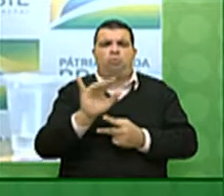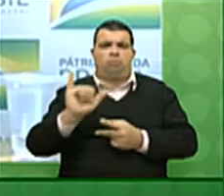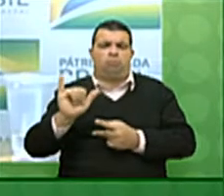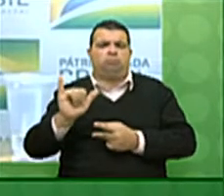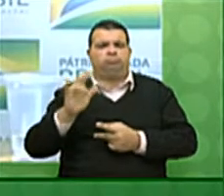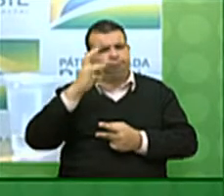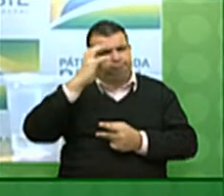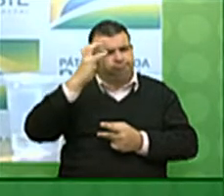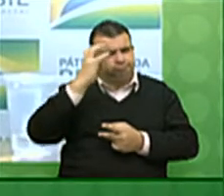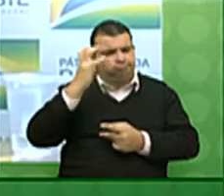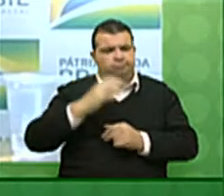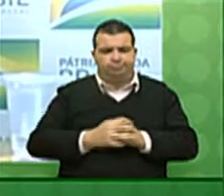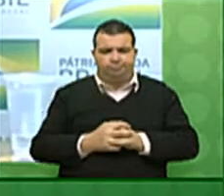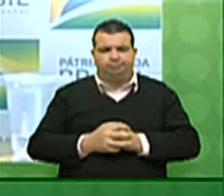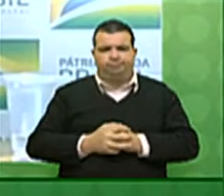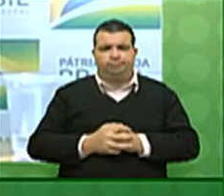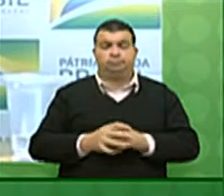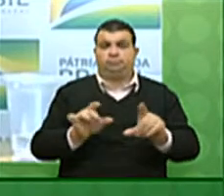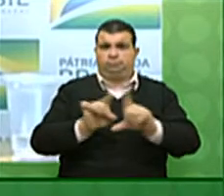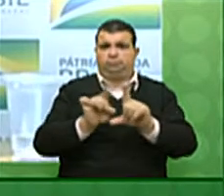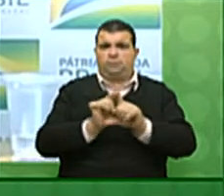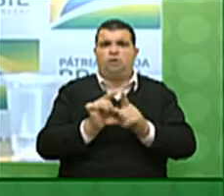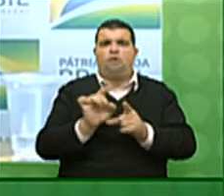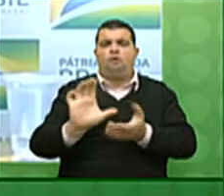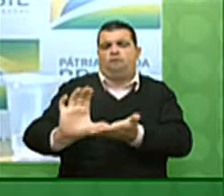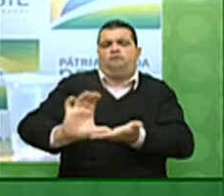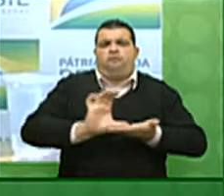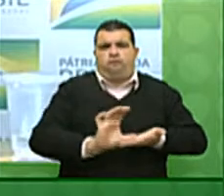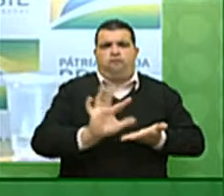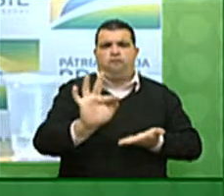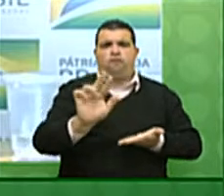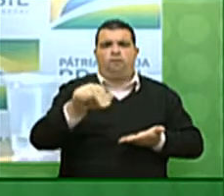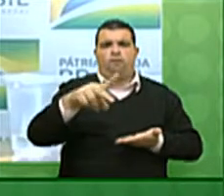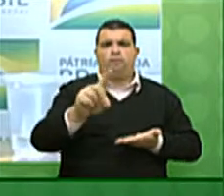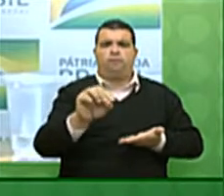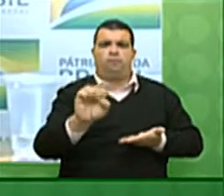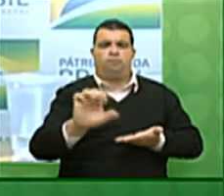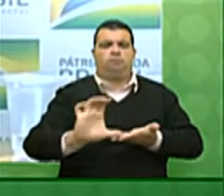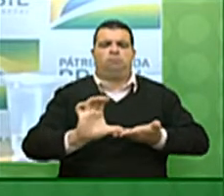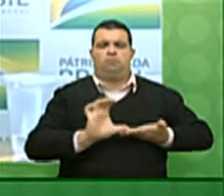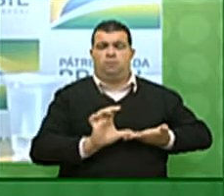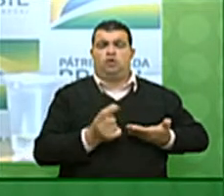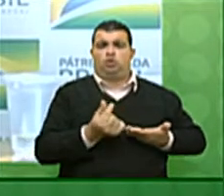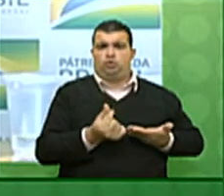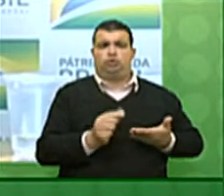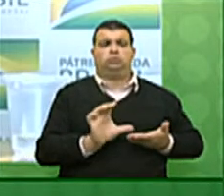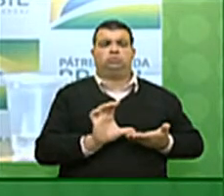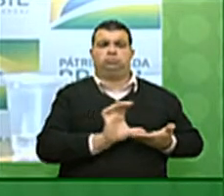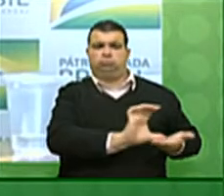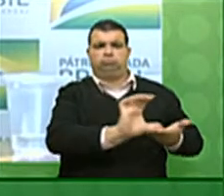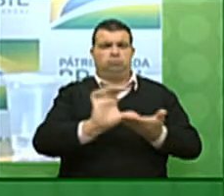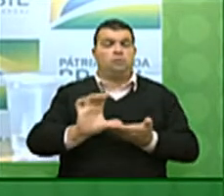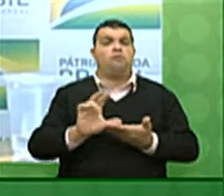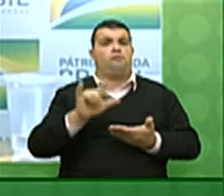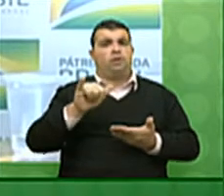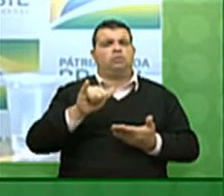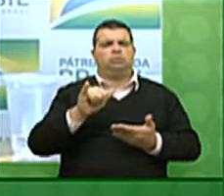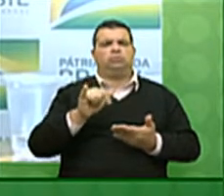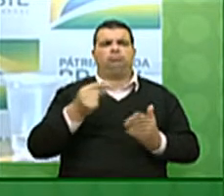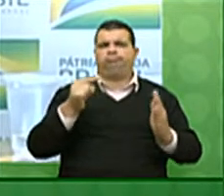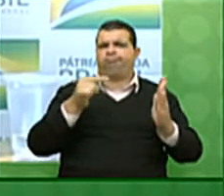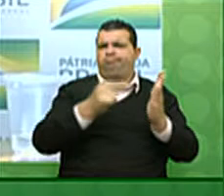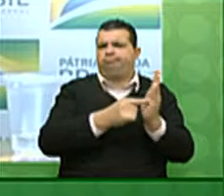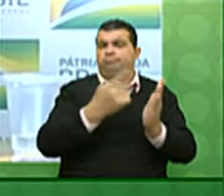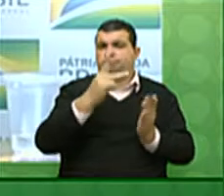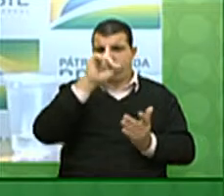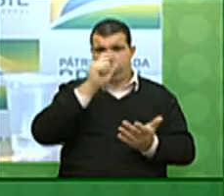E, sobretudo, fundos de investimento e consumidores nortearão suas decisões